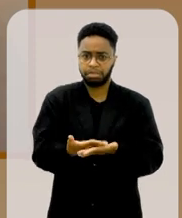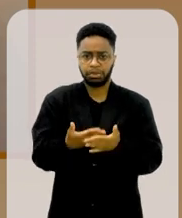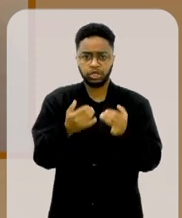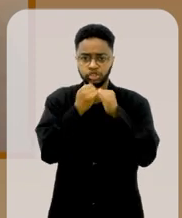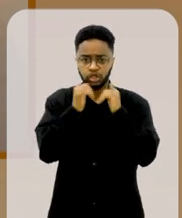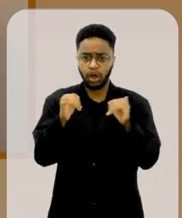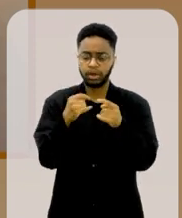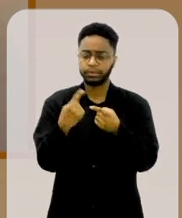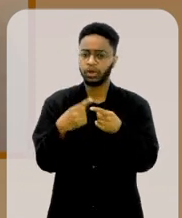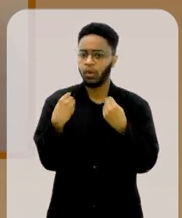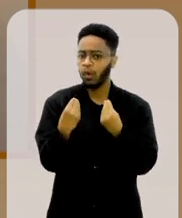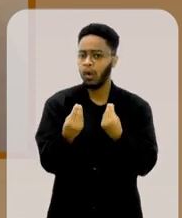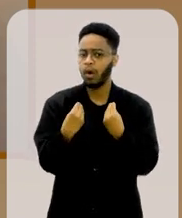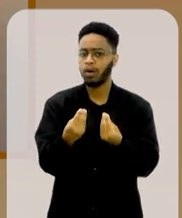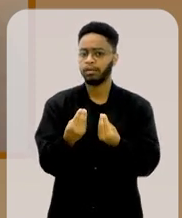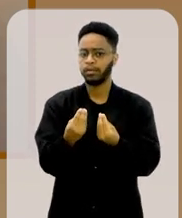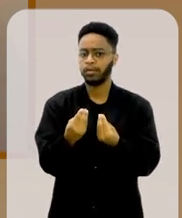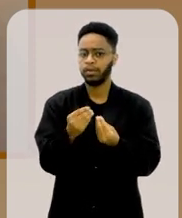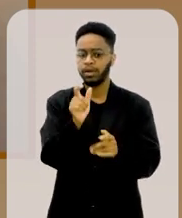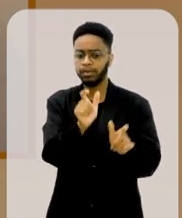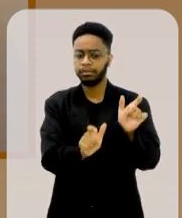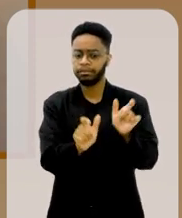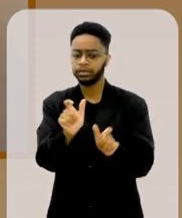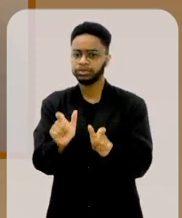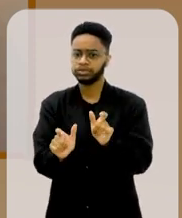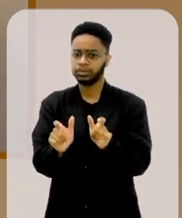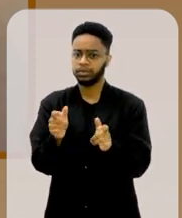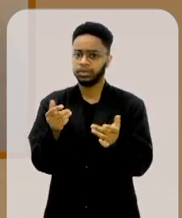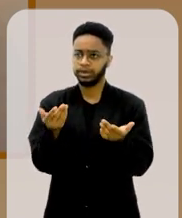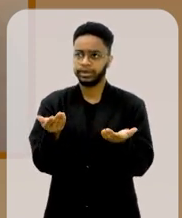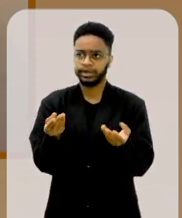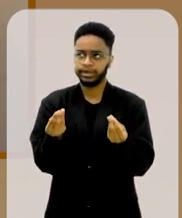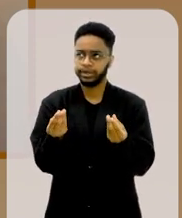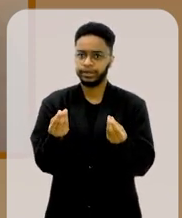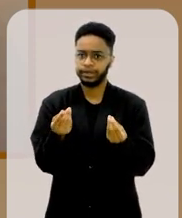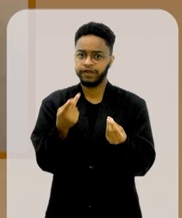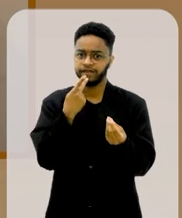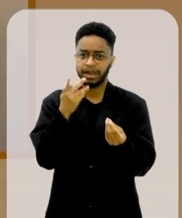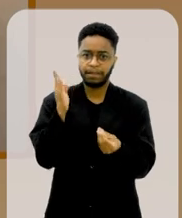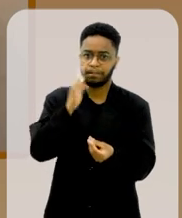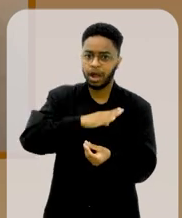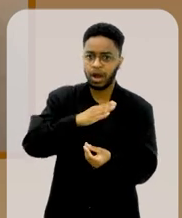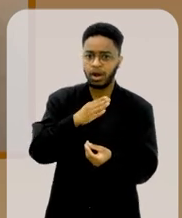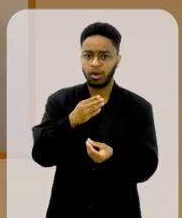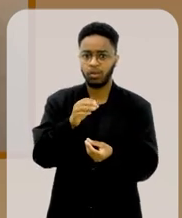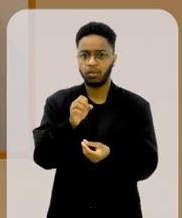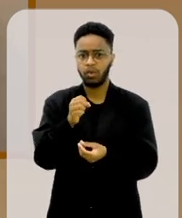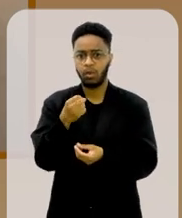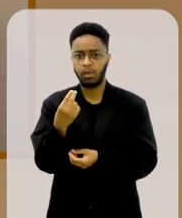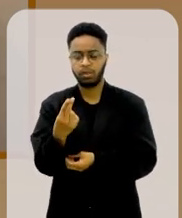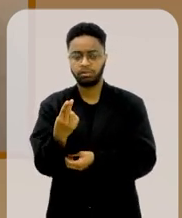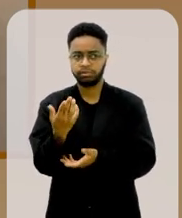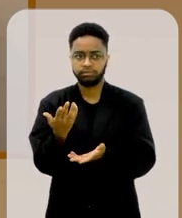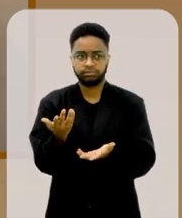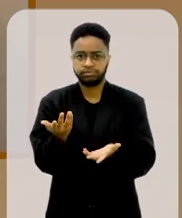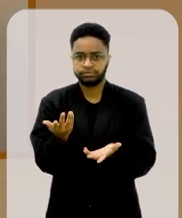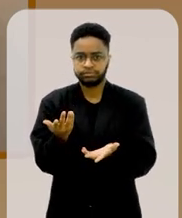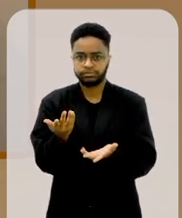impressionada como é possível que alguém possa mal dizer e falar